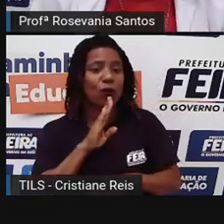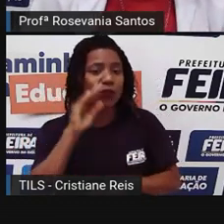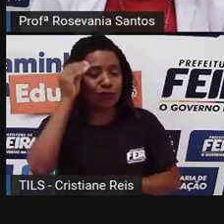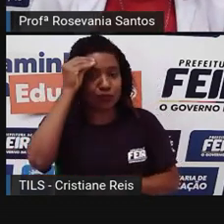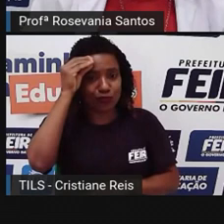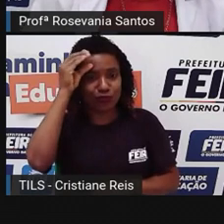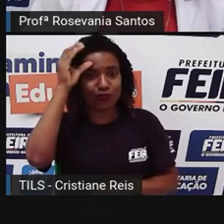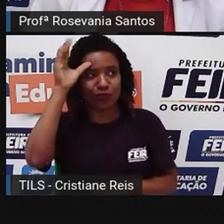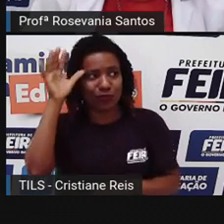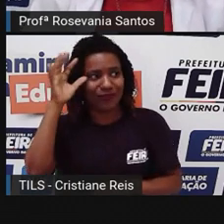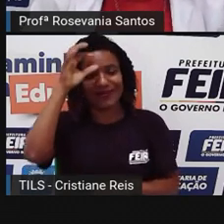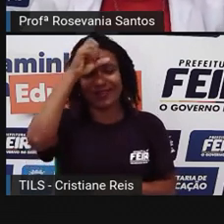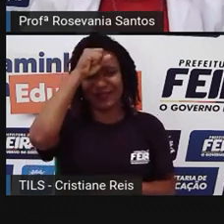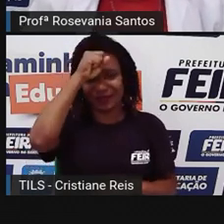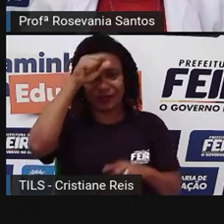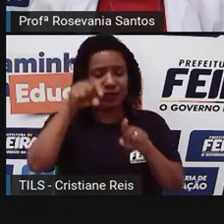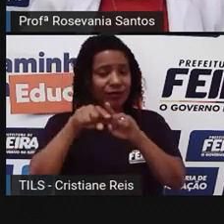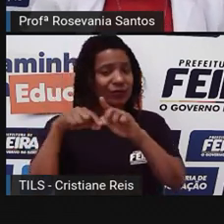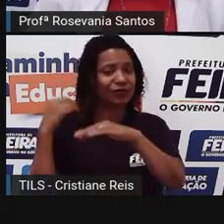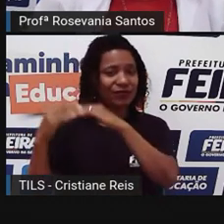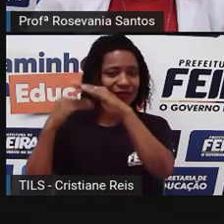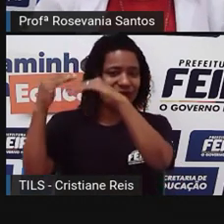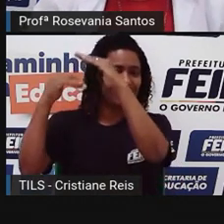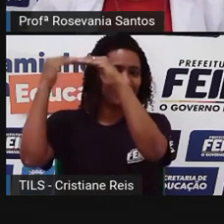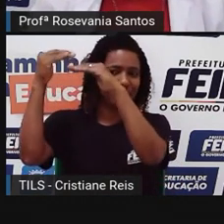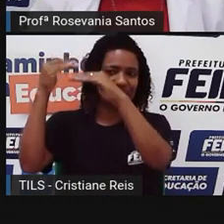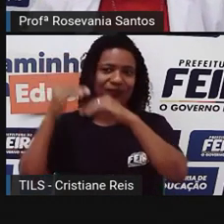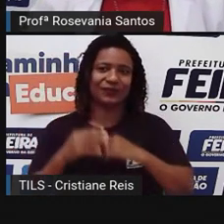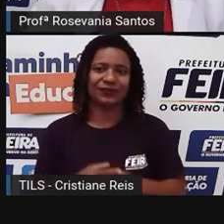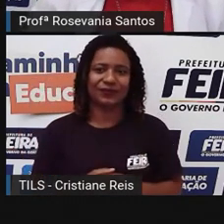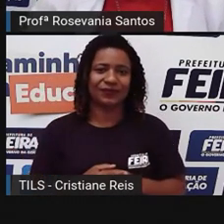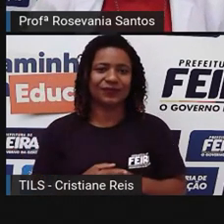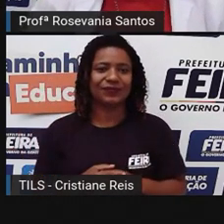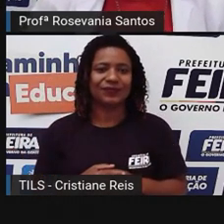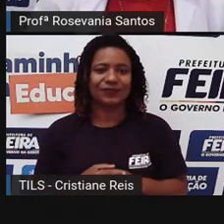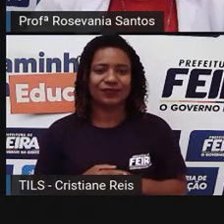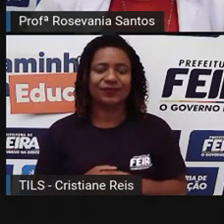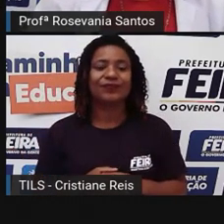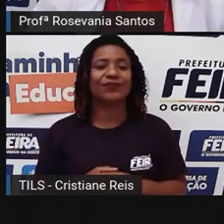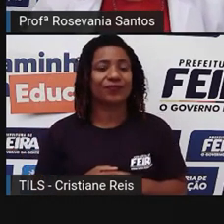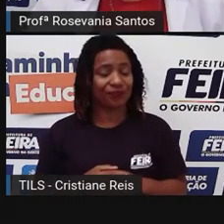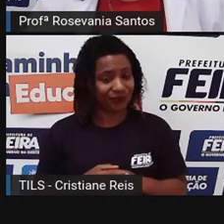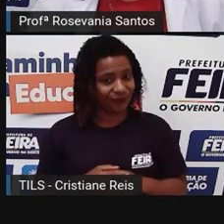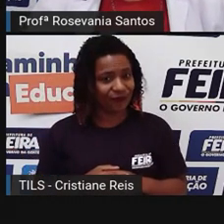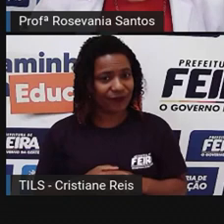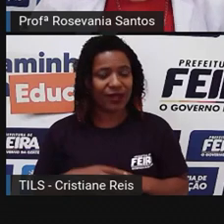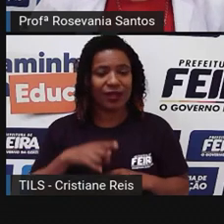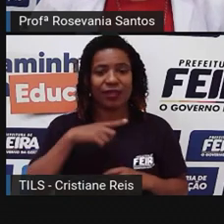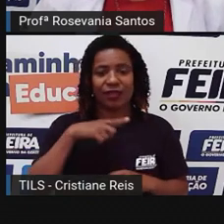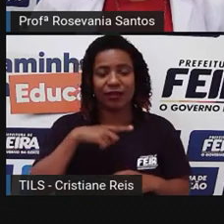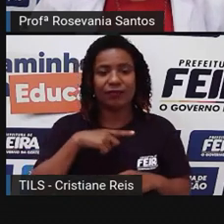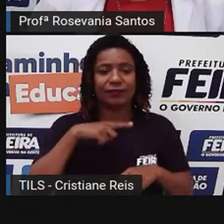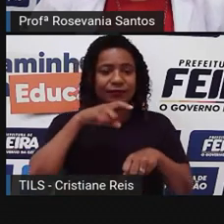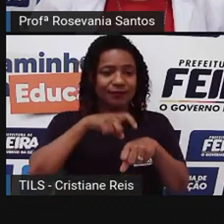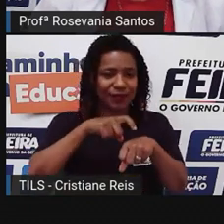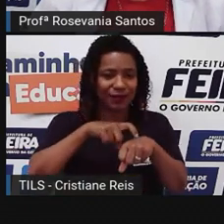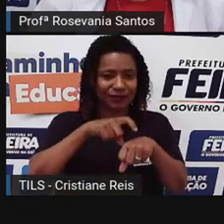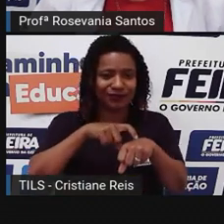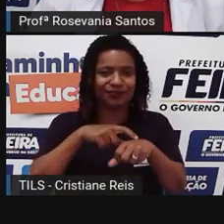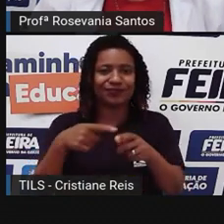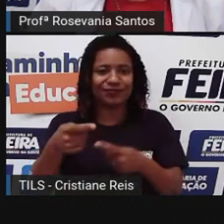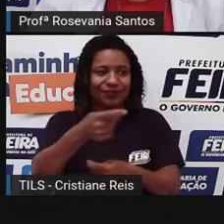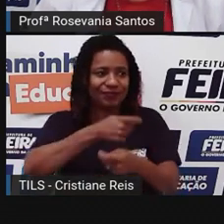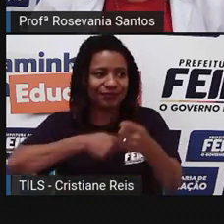essas fases também foram evoluindo, né? Aí tem o período do capitalismo comercial. Olha aqui, ó,